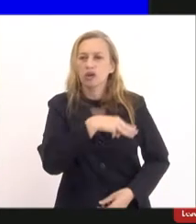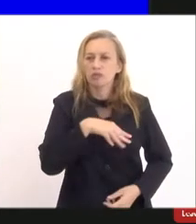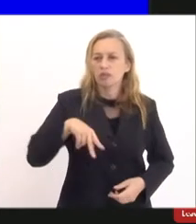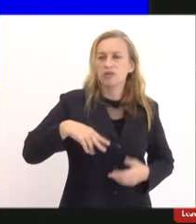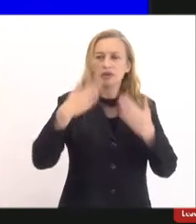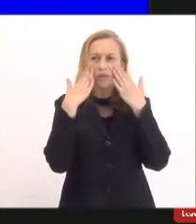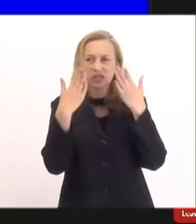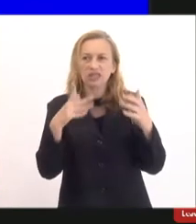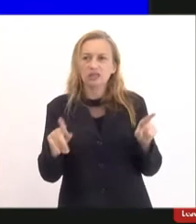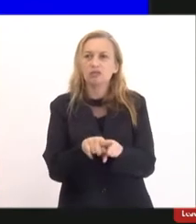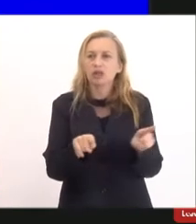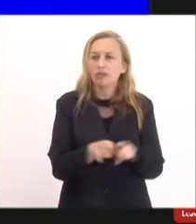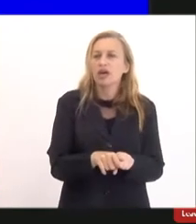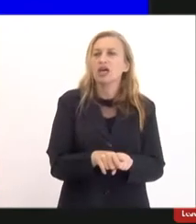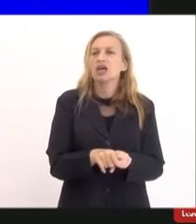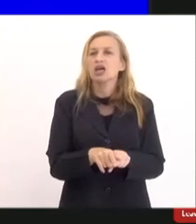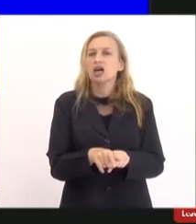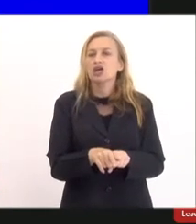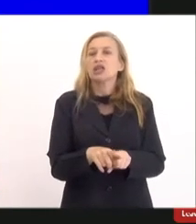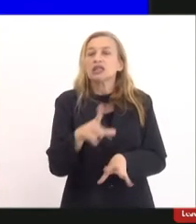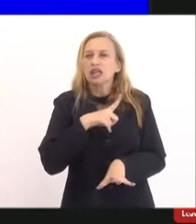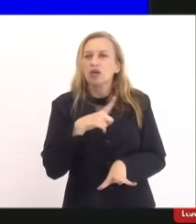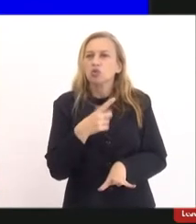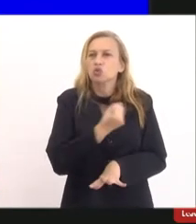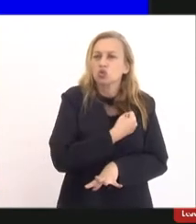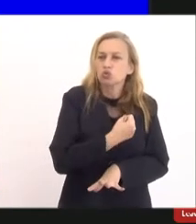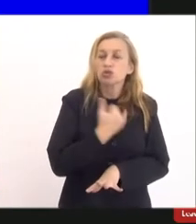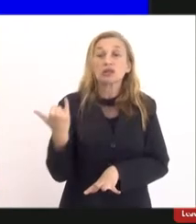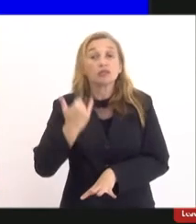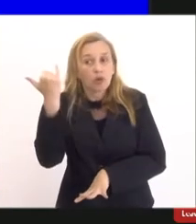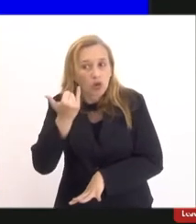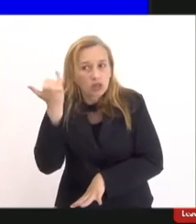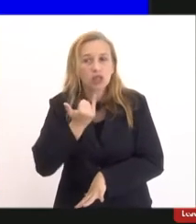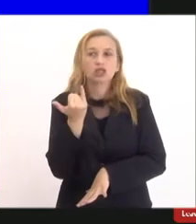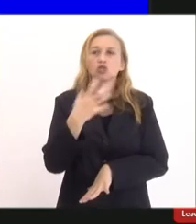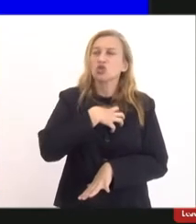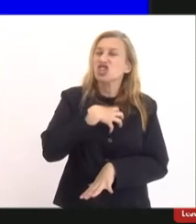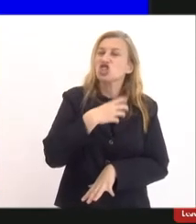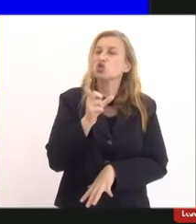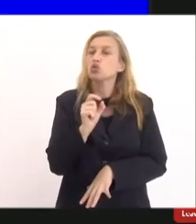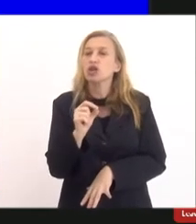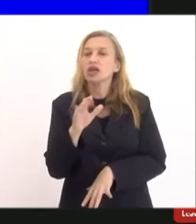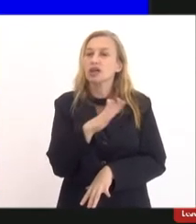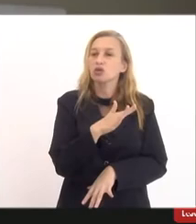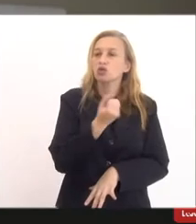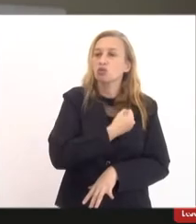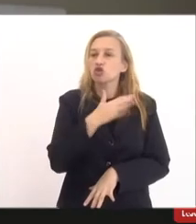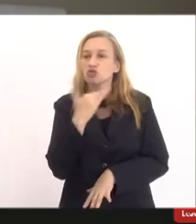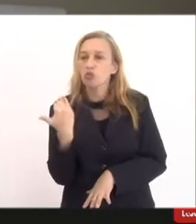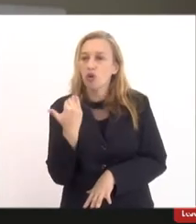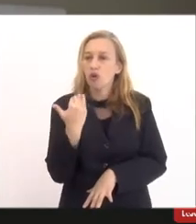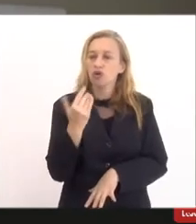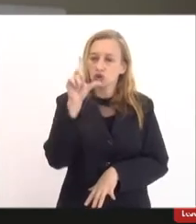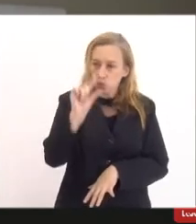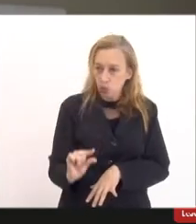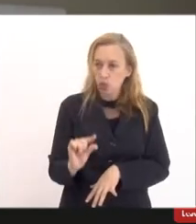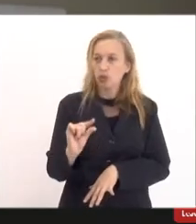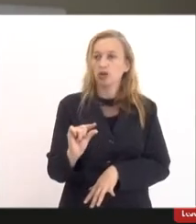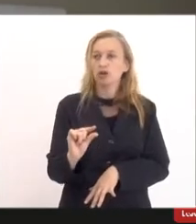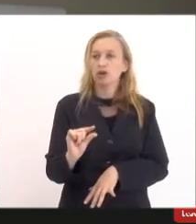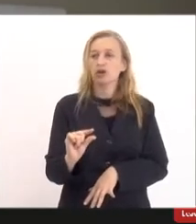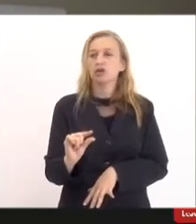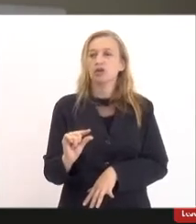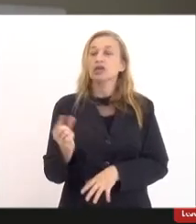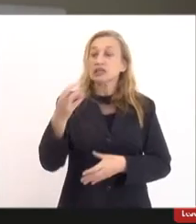apresentação também, e a gente tem dados muito robustos no sentido de que a mortalidade diminuiu muito, inclusive